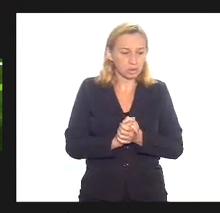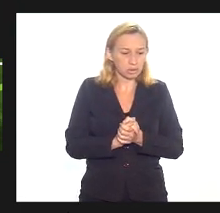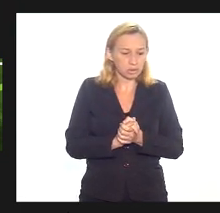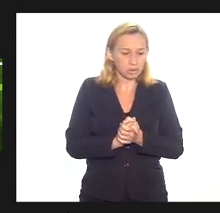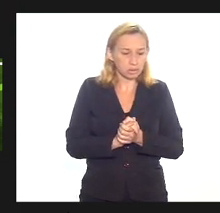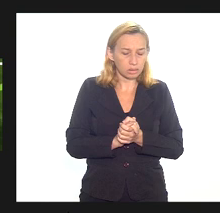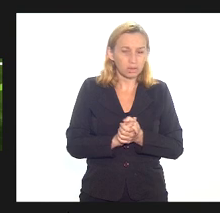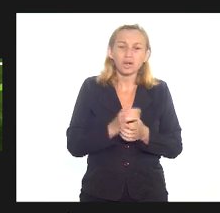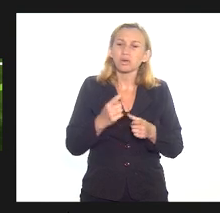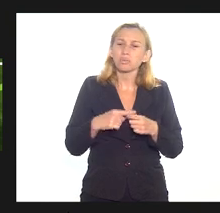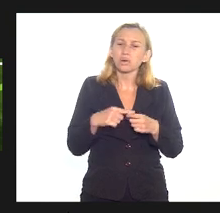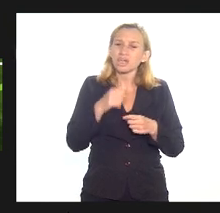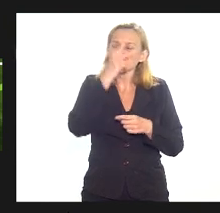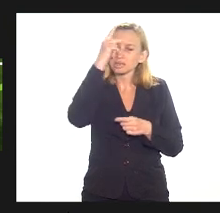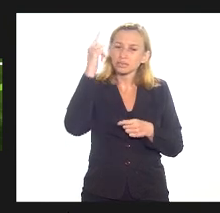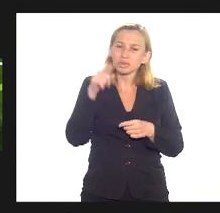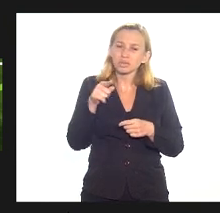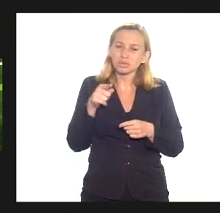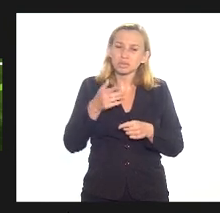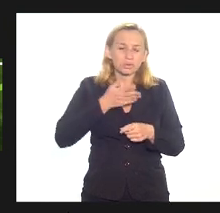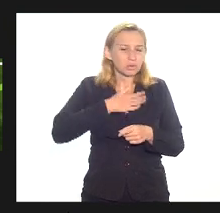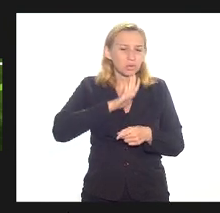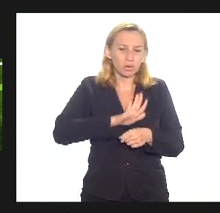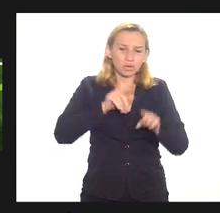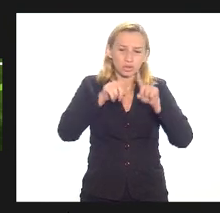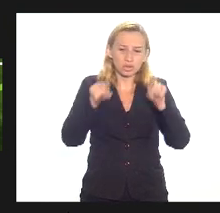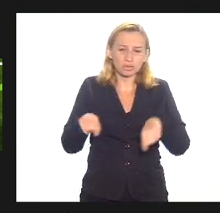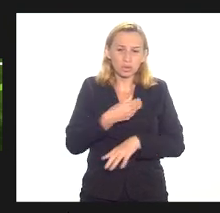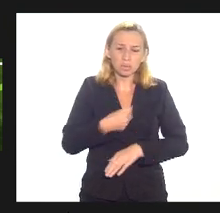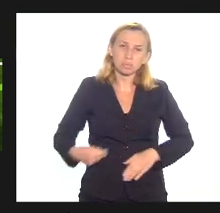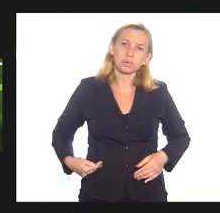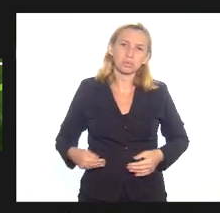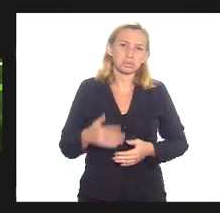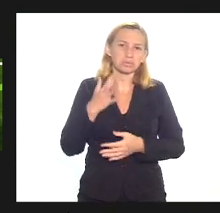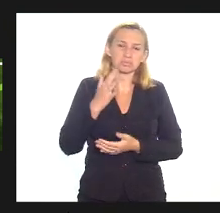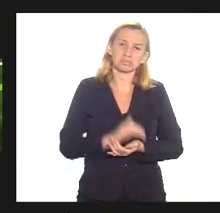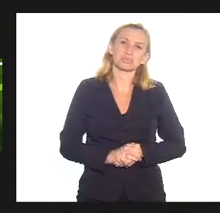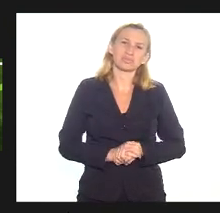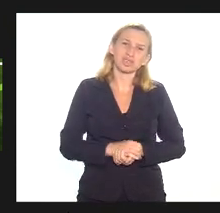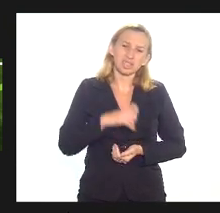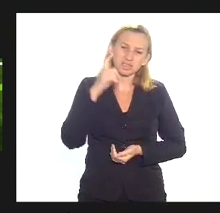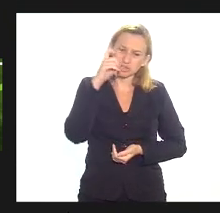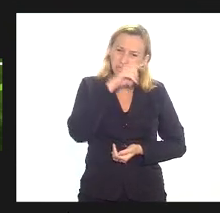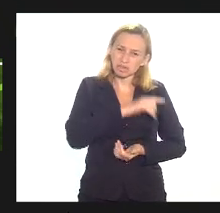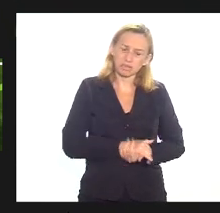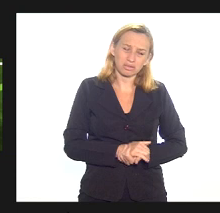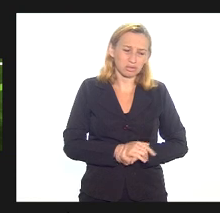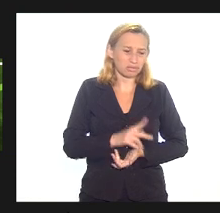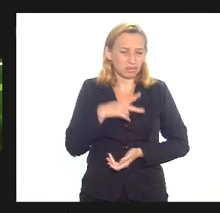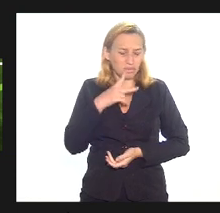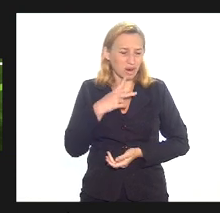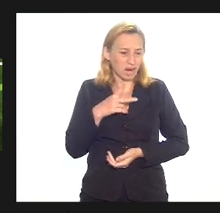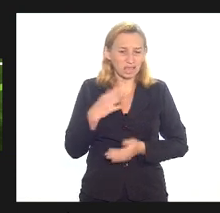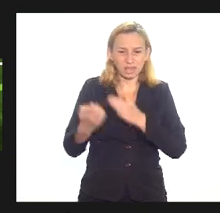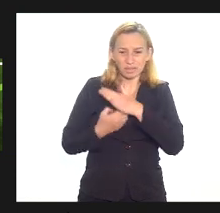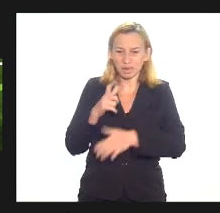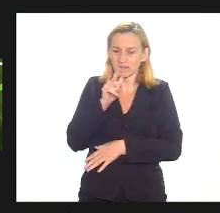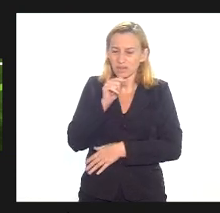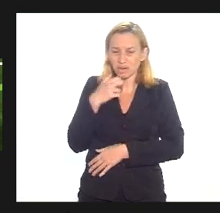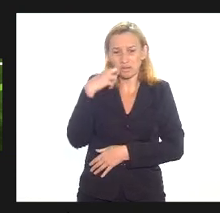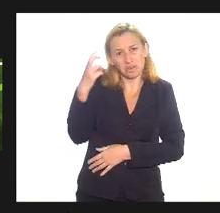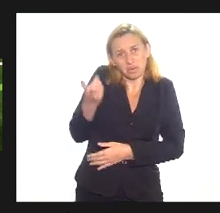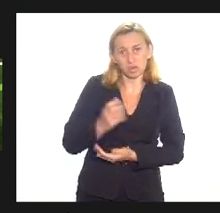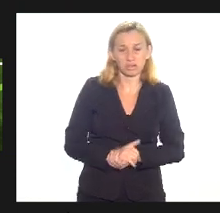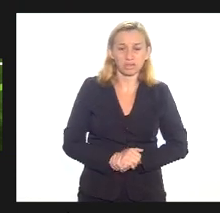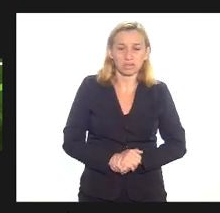é porque que essas pessoas odeiam tanto o servidor público sabe sinceramente eu não vou nem aqui falar de sedar porque você dá uma vergonha